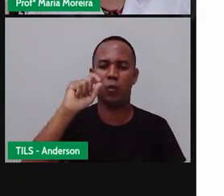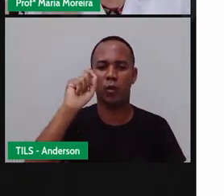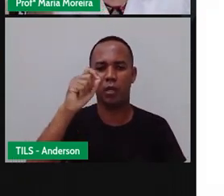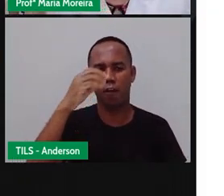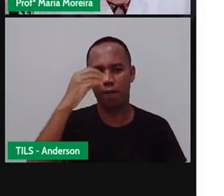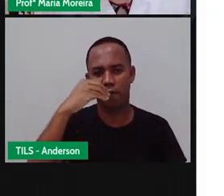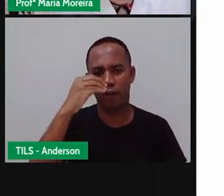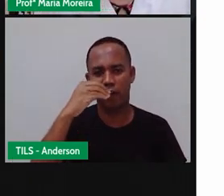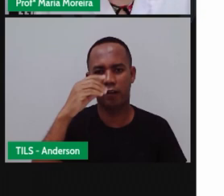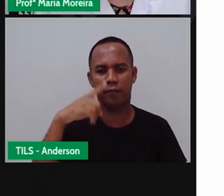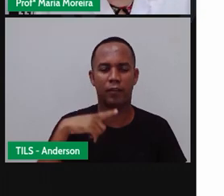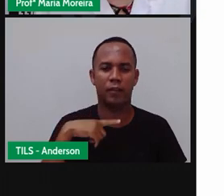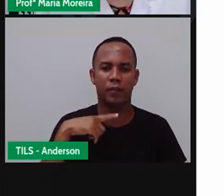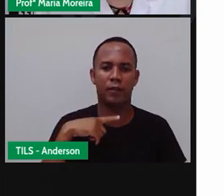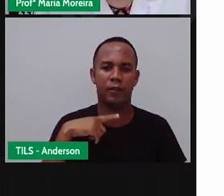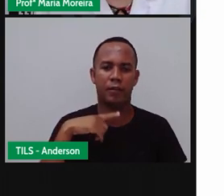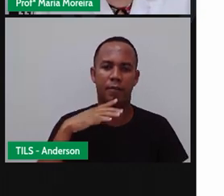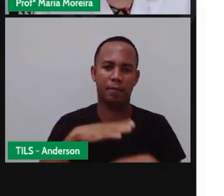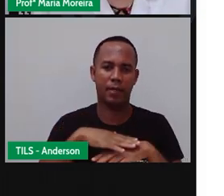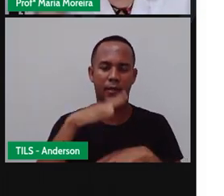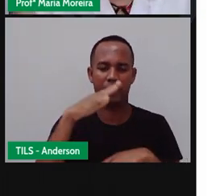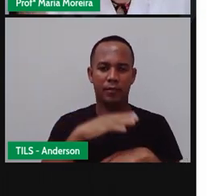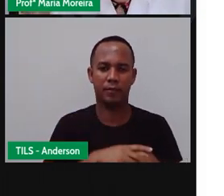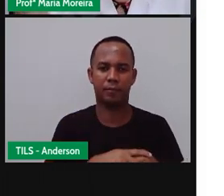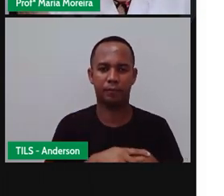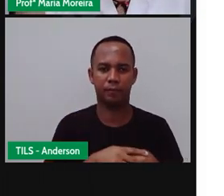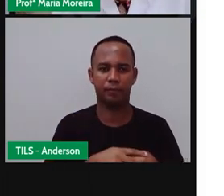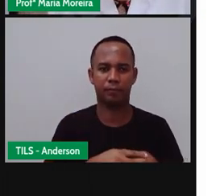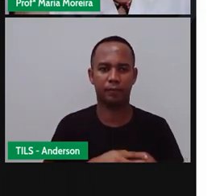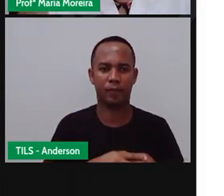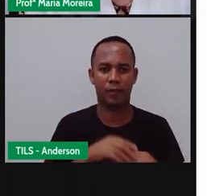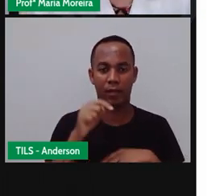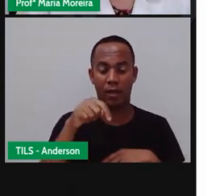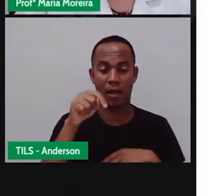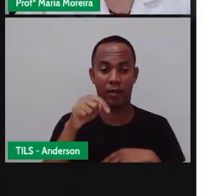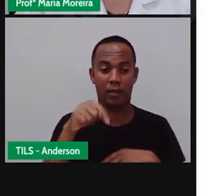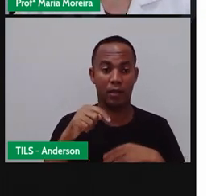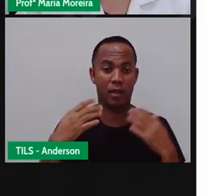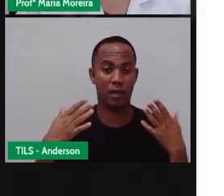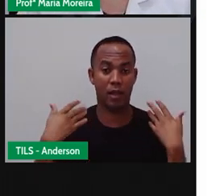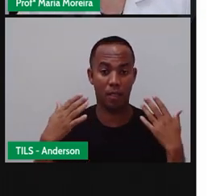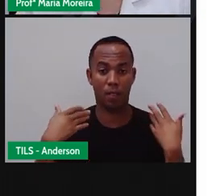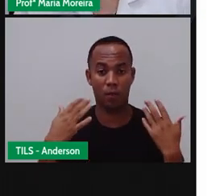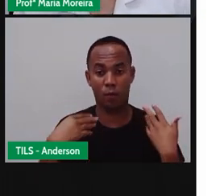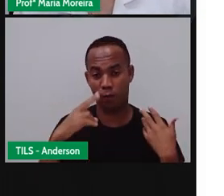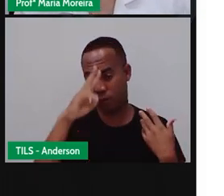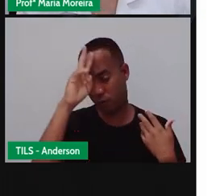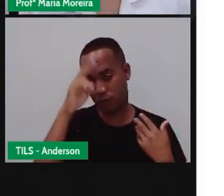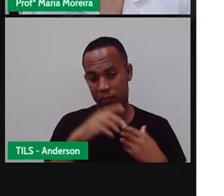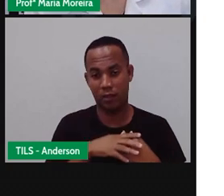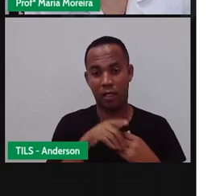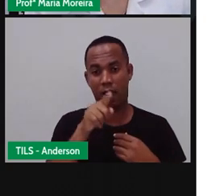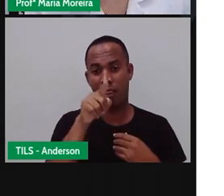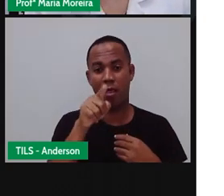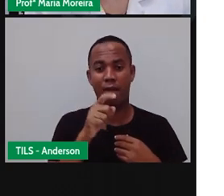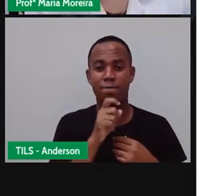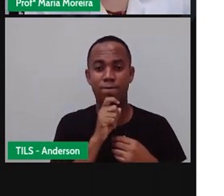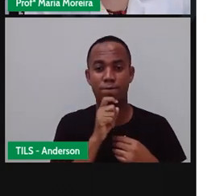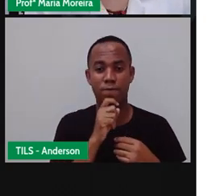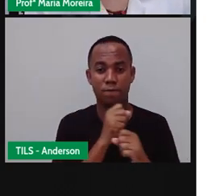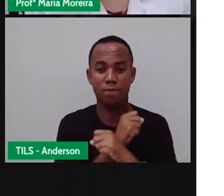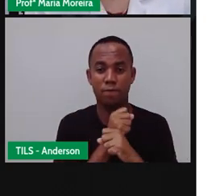fracos do que aqui no Nordeste. Então, aqui no Nordeste é só calor pra nós e lá pra eles friam, tá?